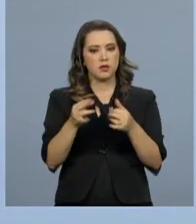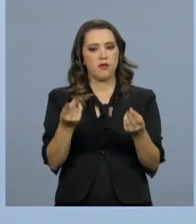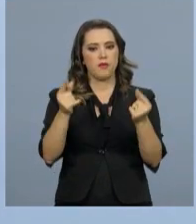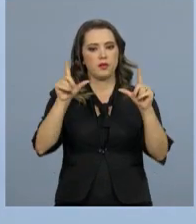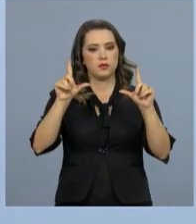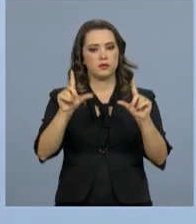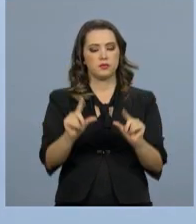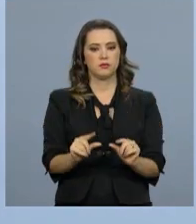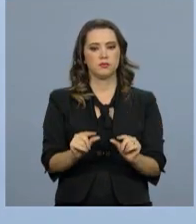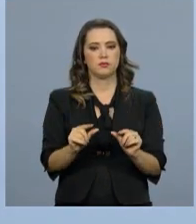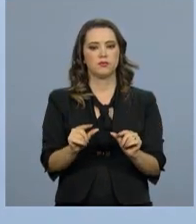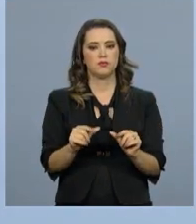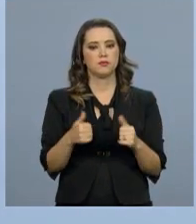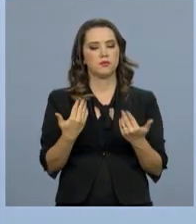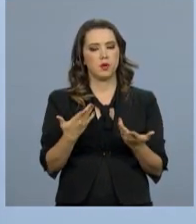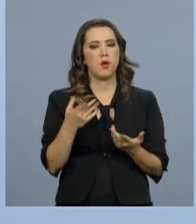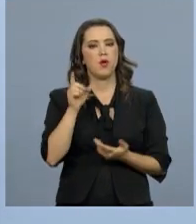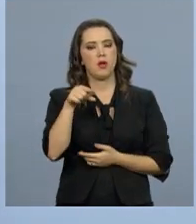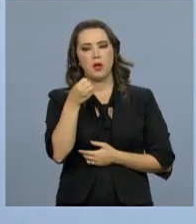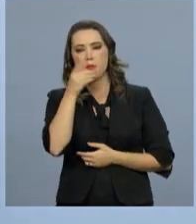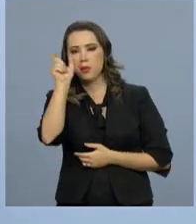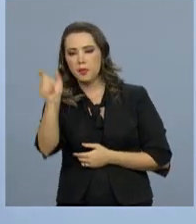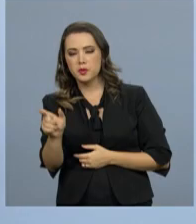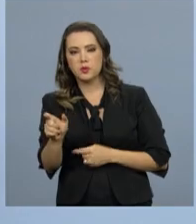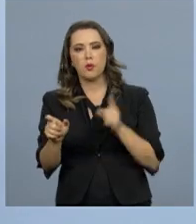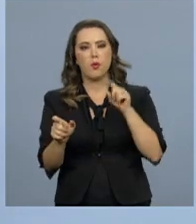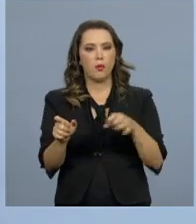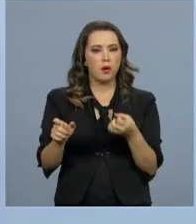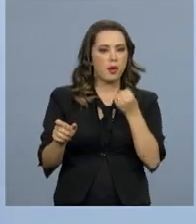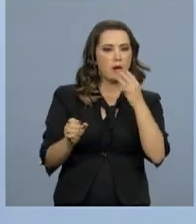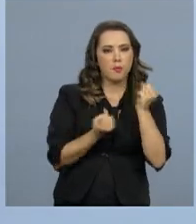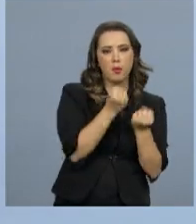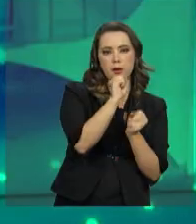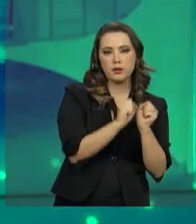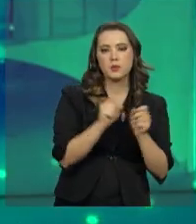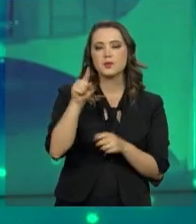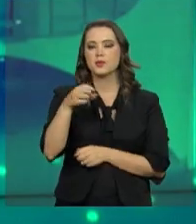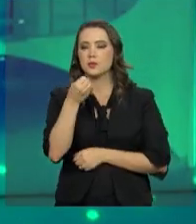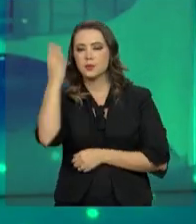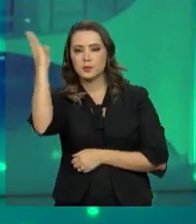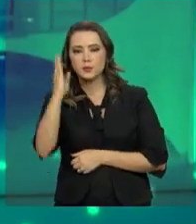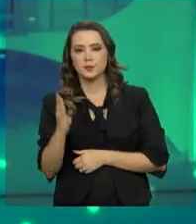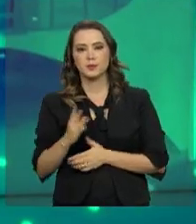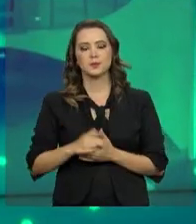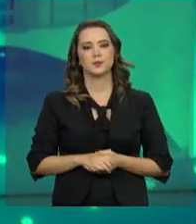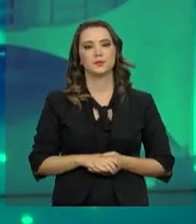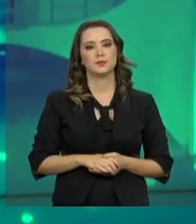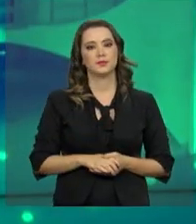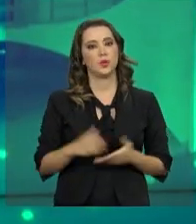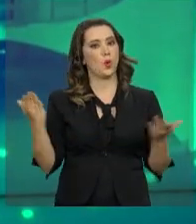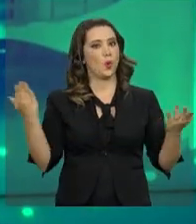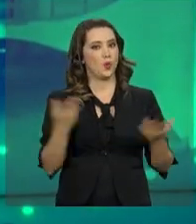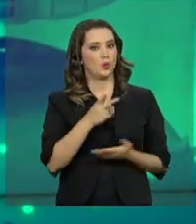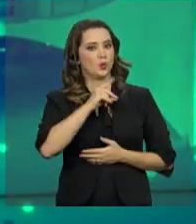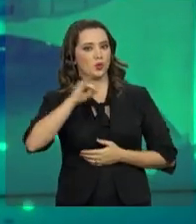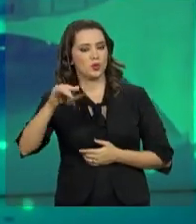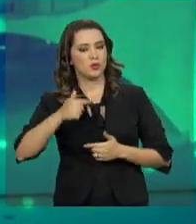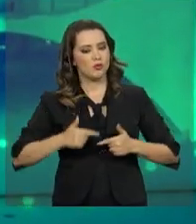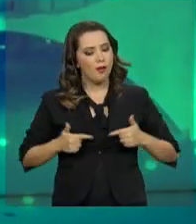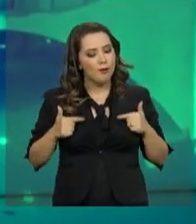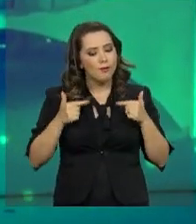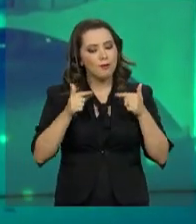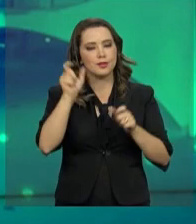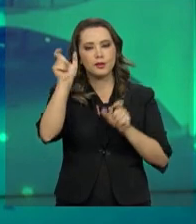menores. Ganha o consumidor, ganha a indústria, ganha o Brasil. Hoje é o Dia Nacional de Luta da